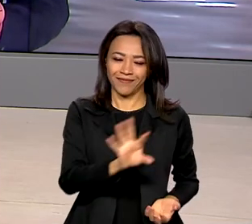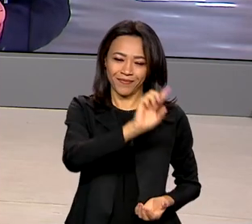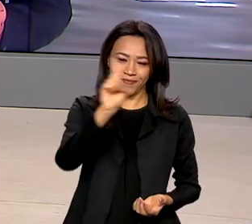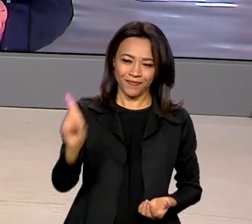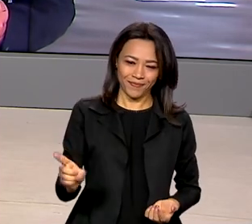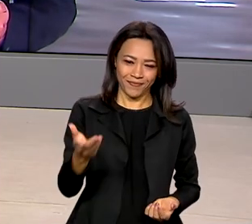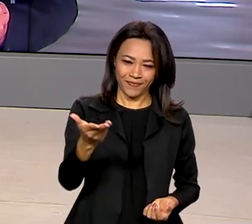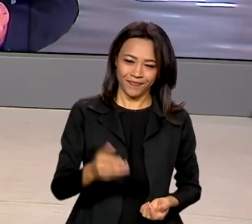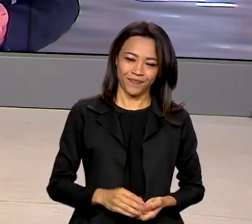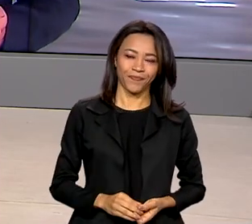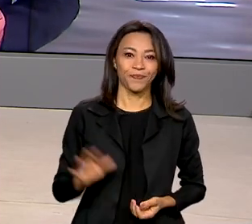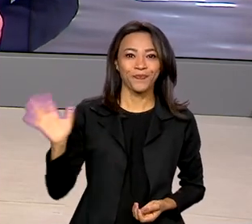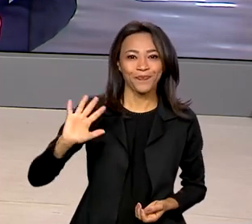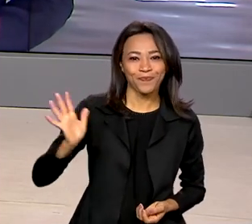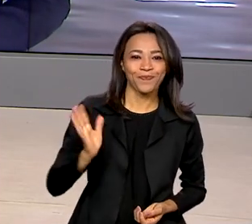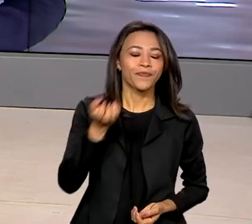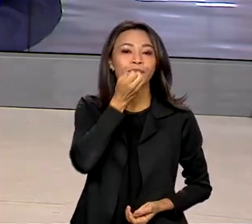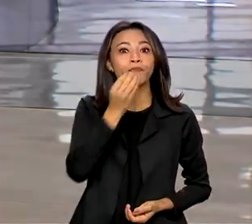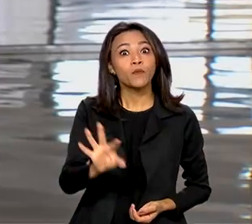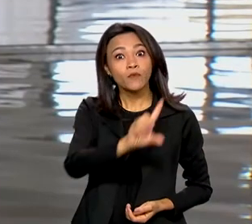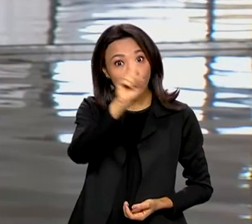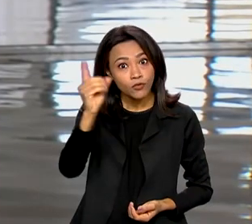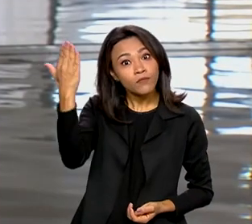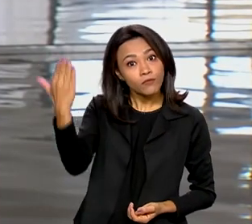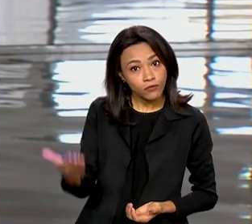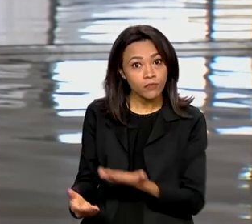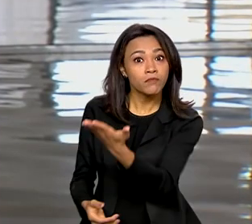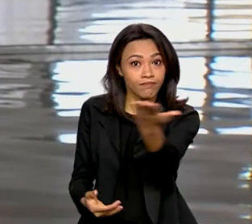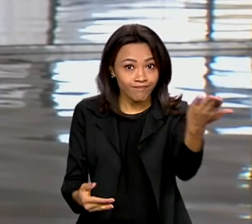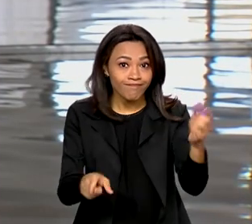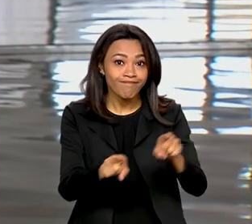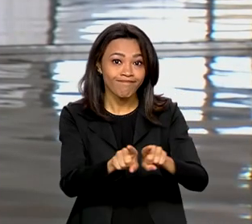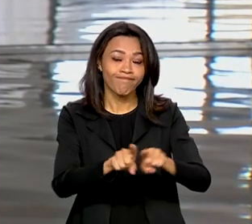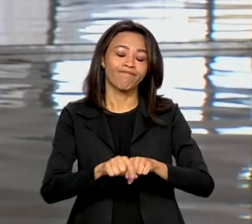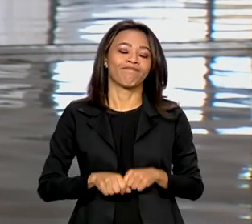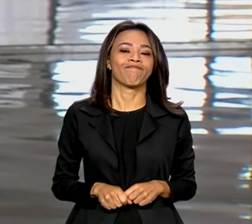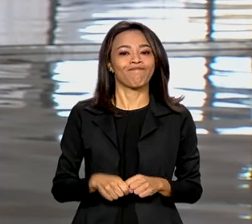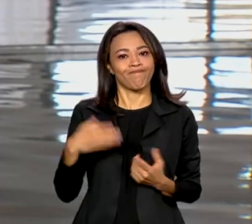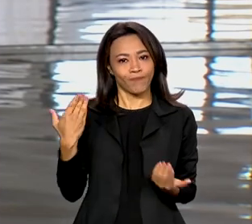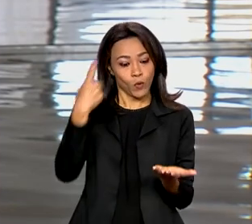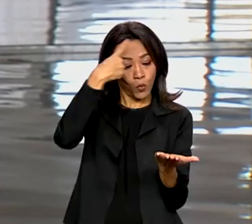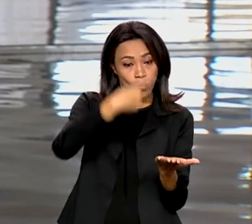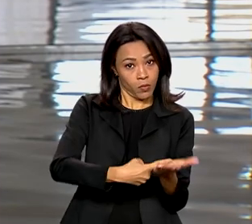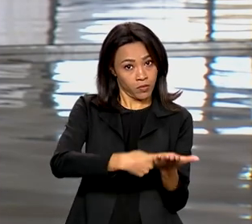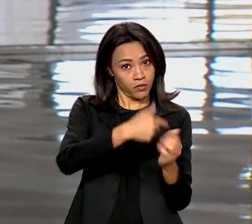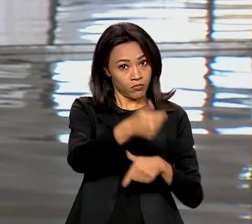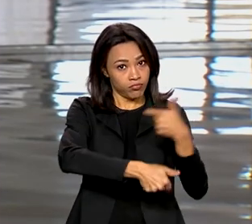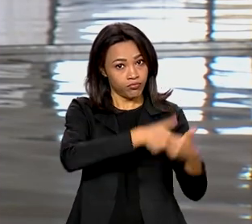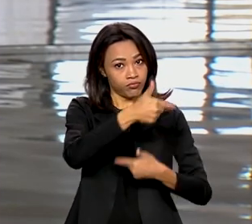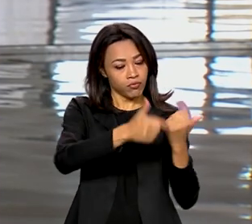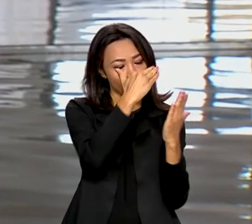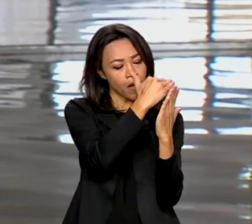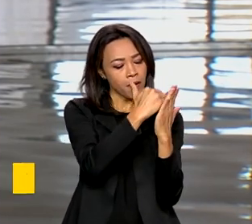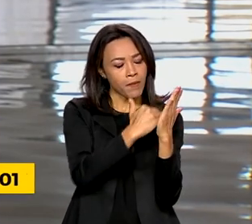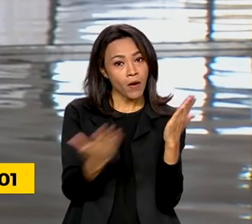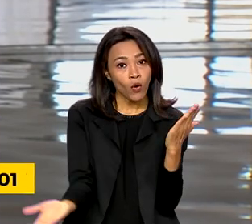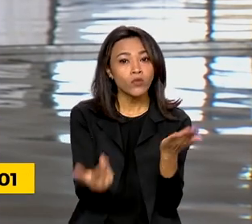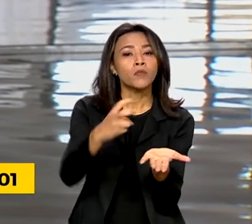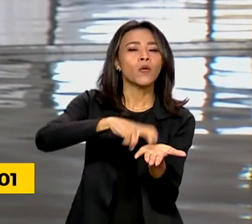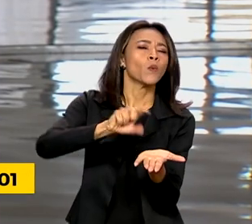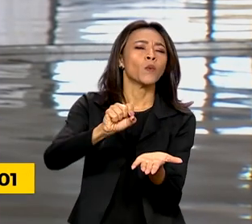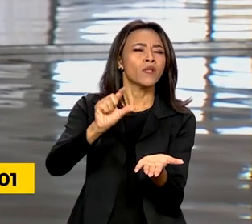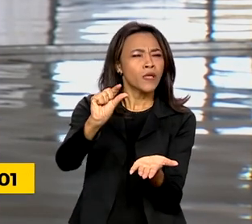Glauco. Olá, Vanessa. Bom dia pra você, bom dia a todos. É isso, a agenda do presidente Lula, nesta manhã, começa